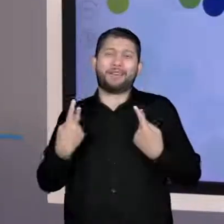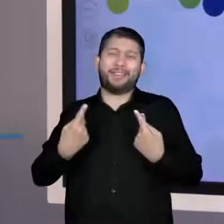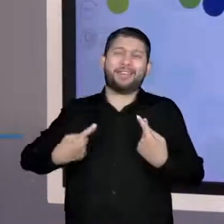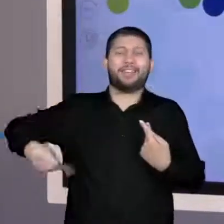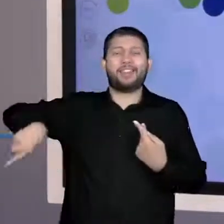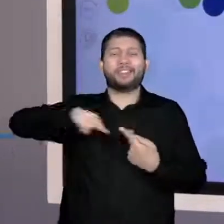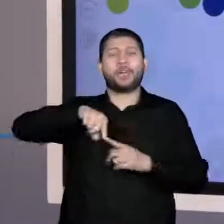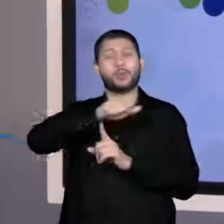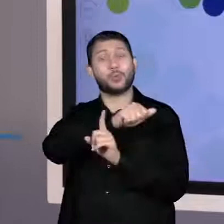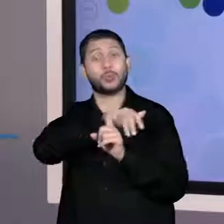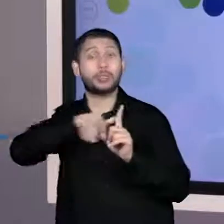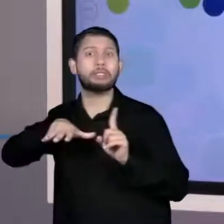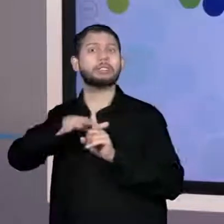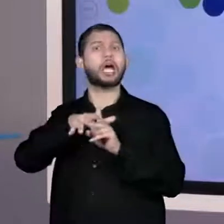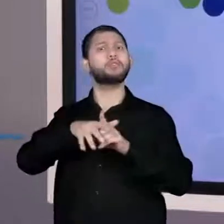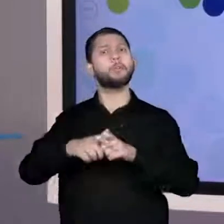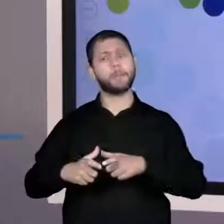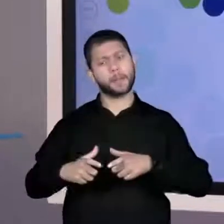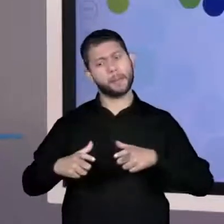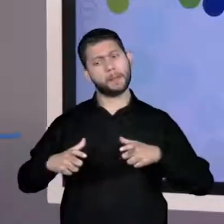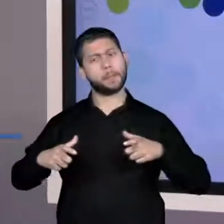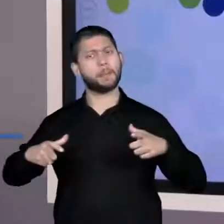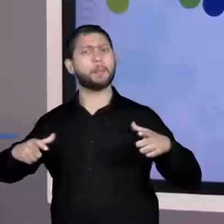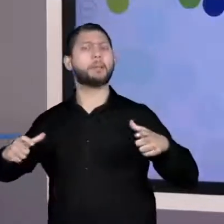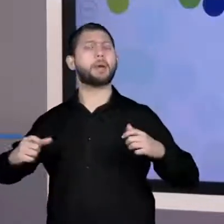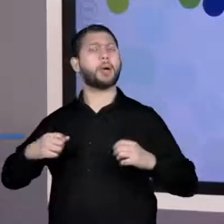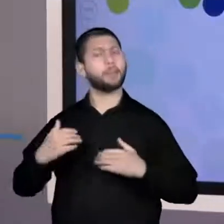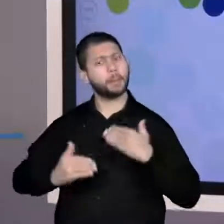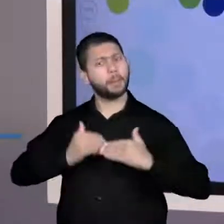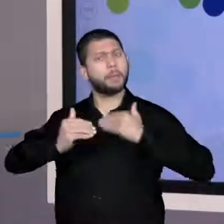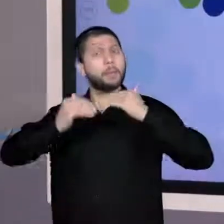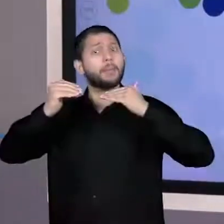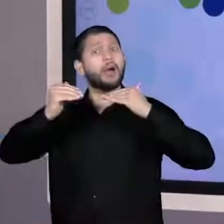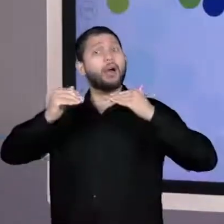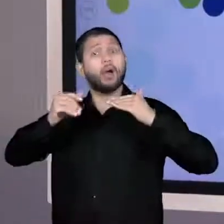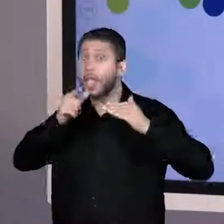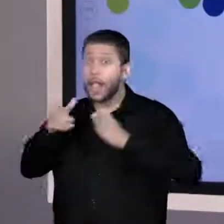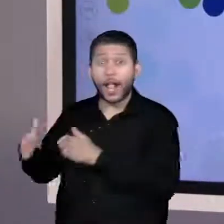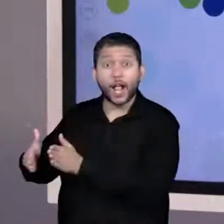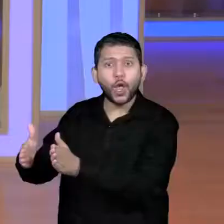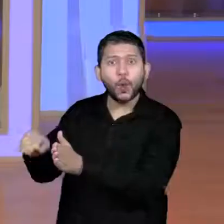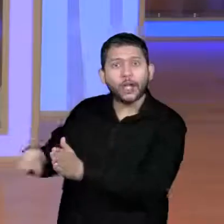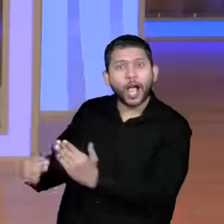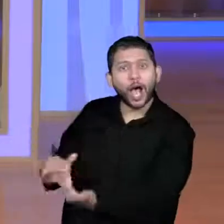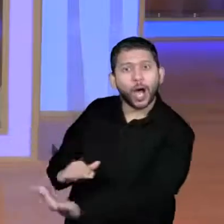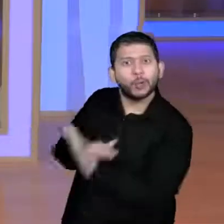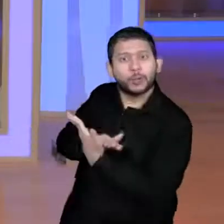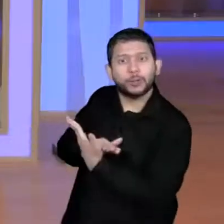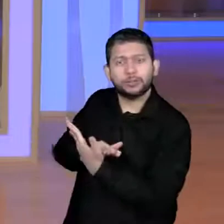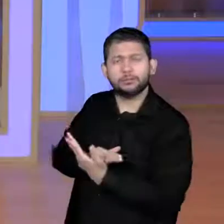para a nossa sociedade. Vamos descobrir por quê? Então, vem comigo, vamos na tela.